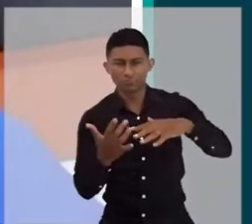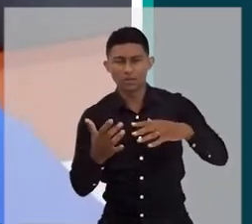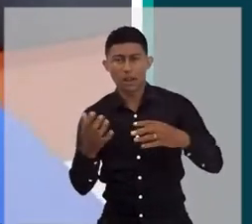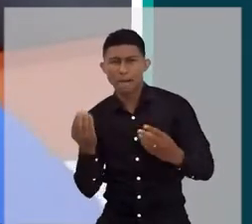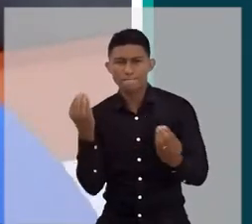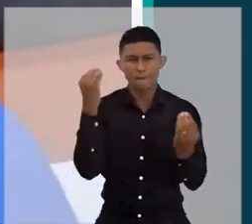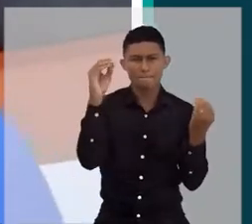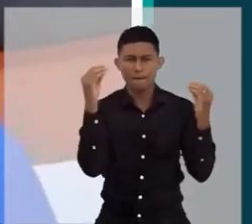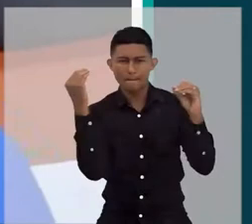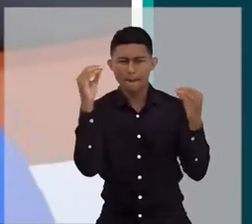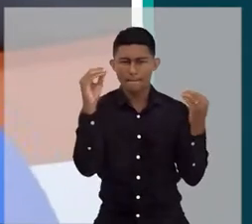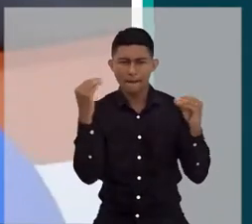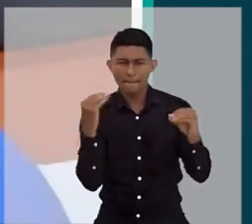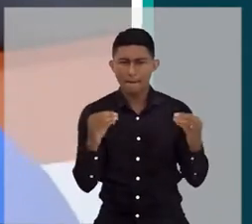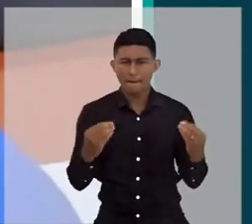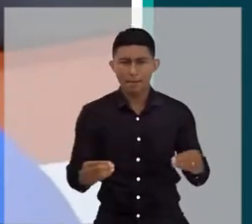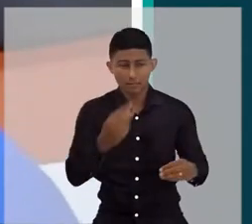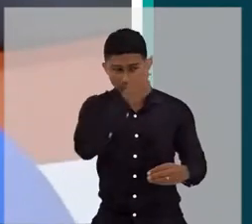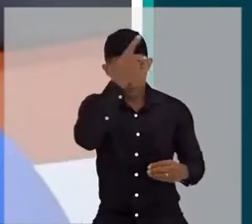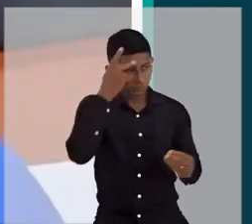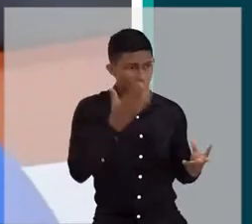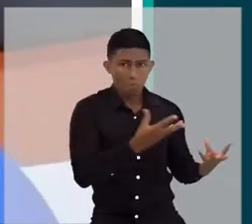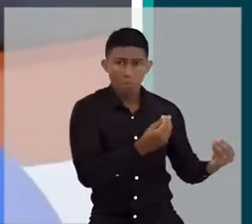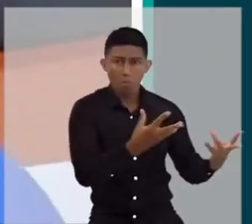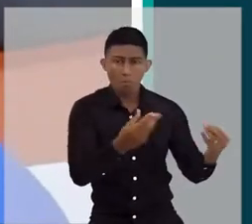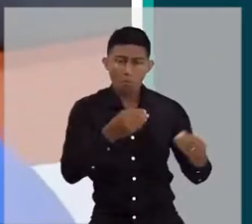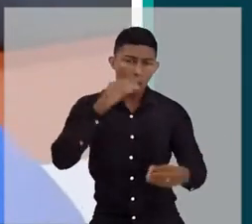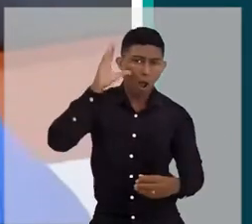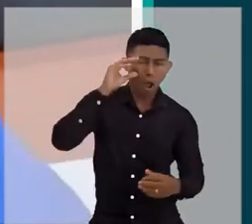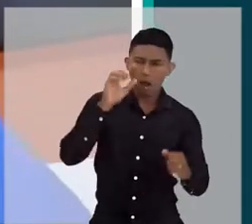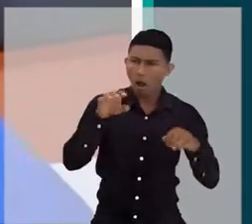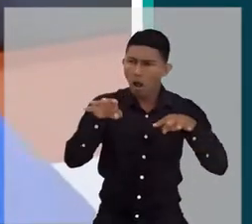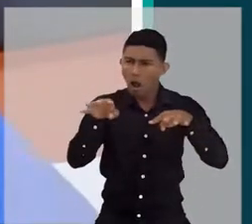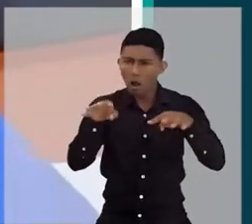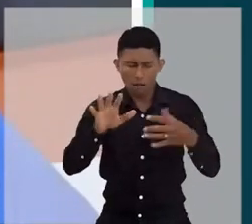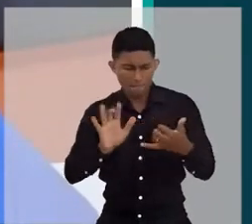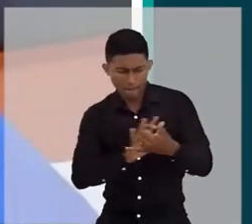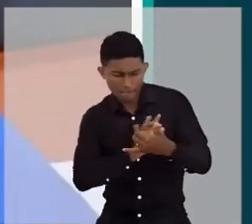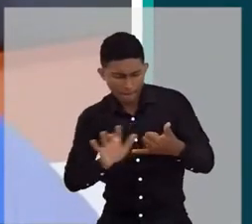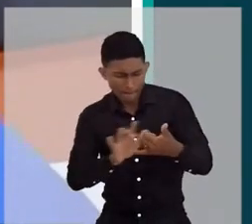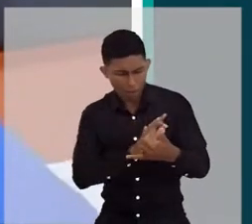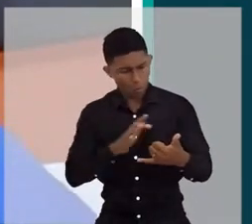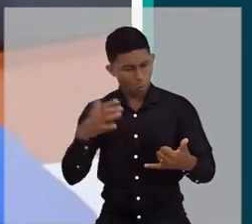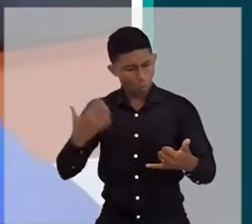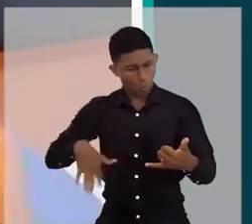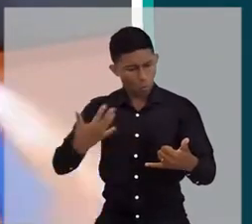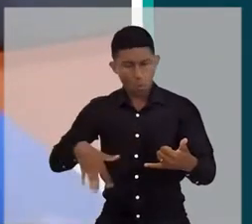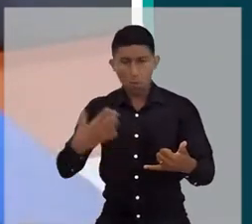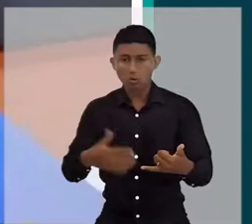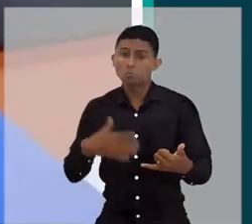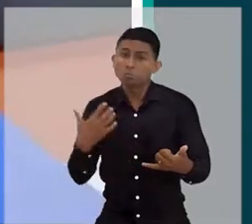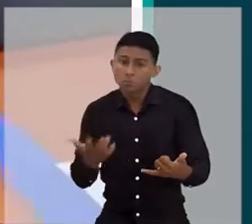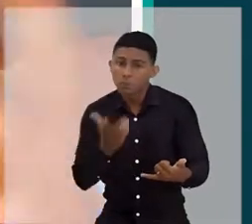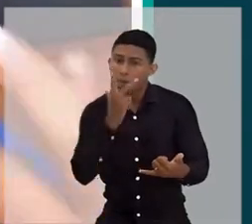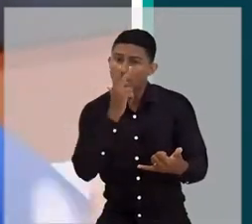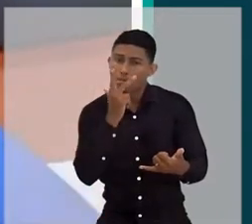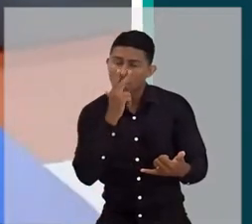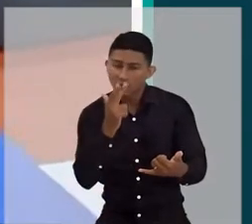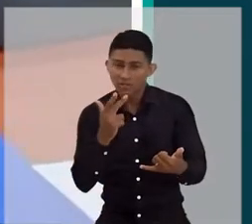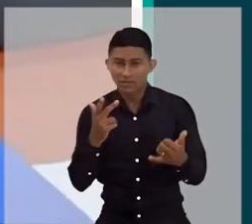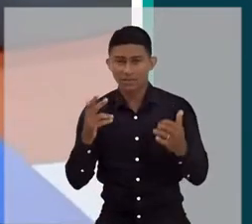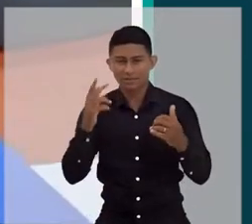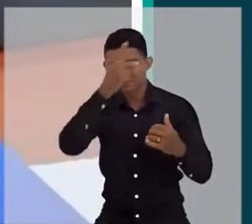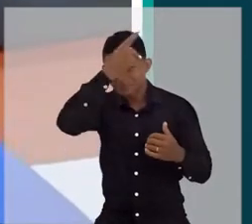que influencia, que é relevante e que tem... E que traz, que a sua comunidade